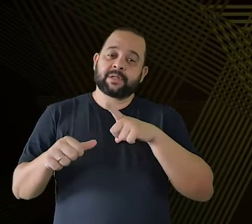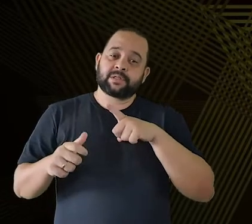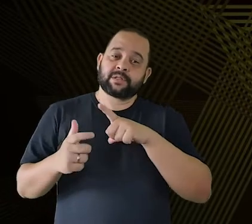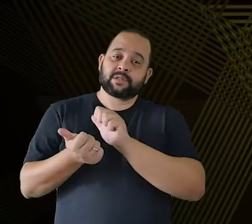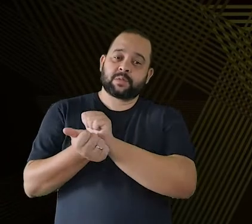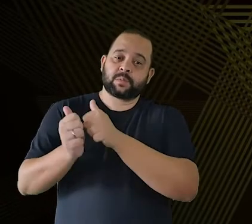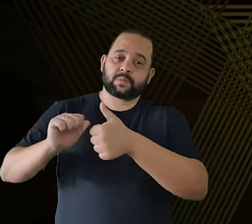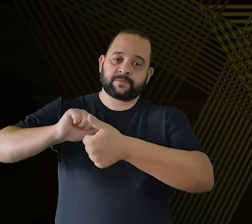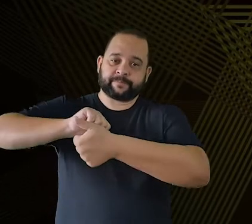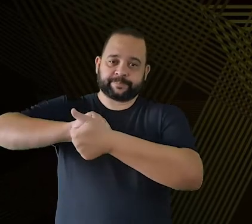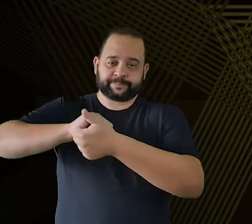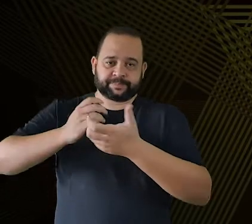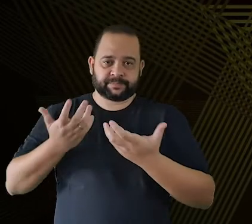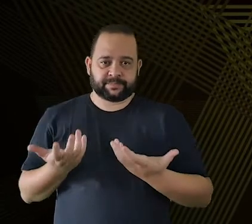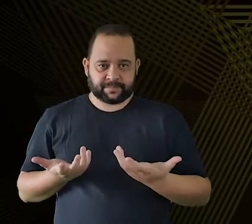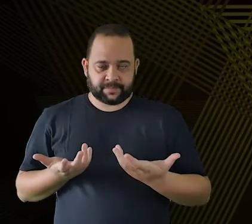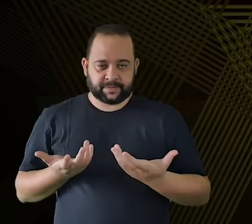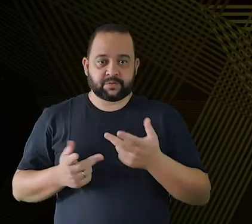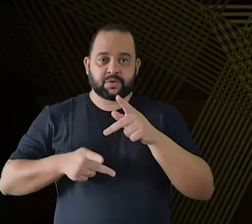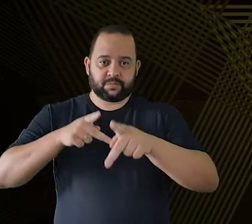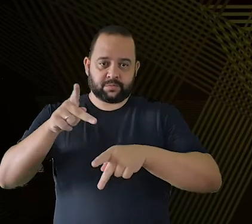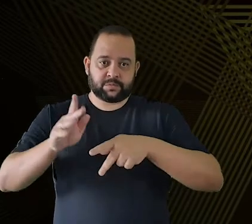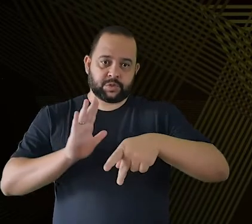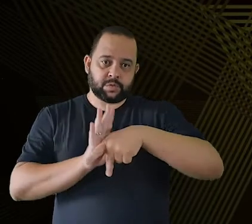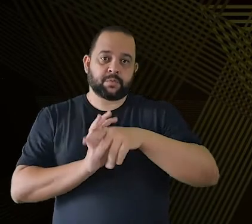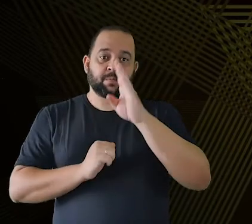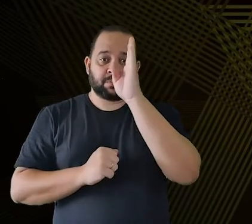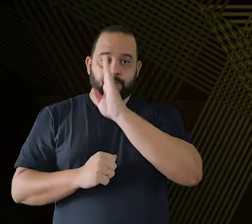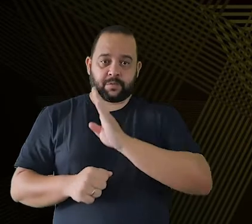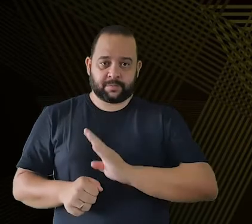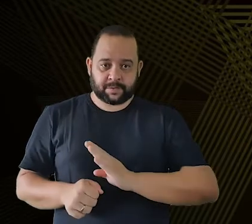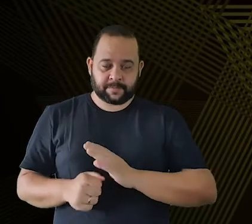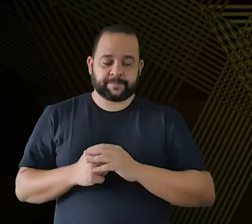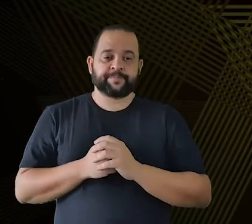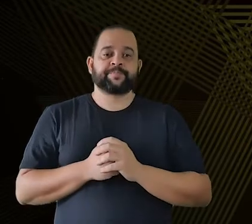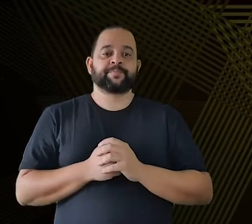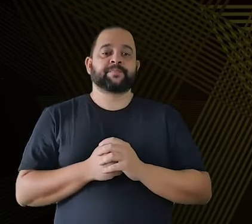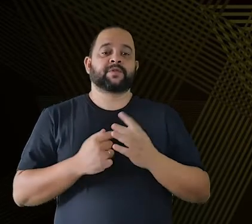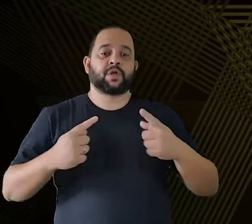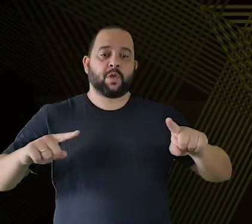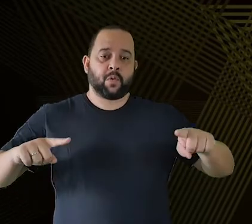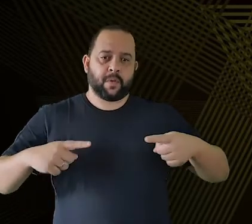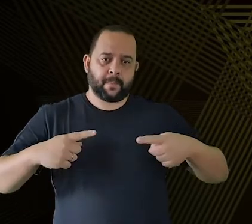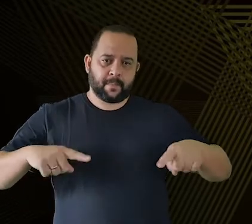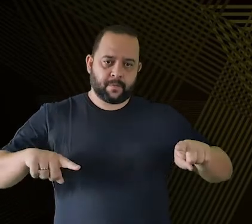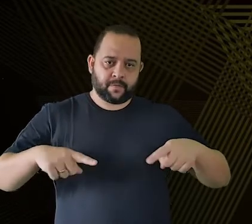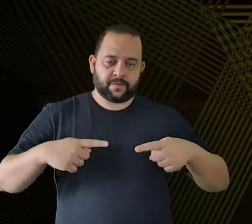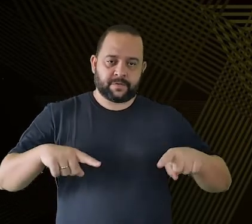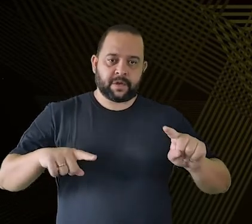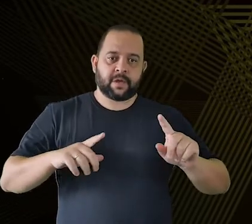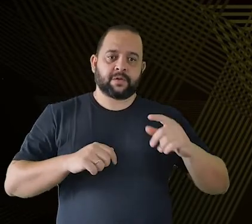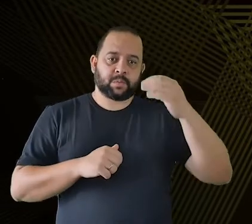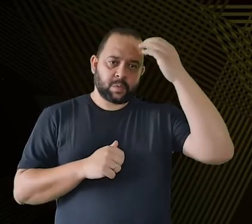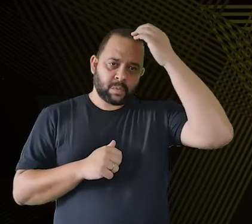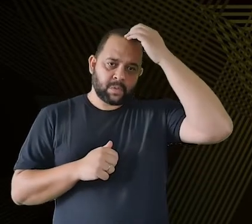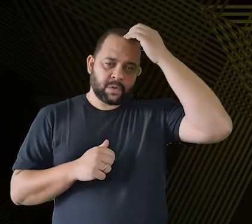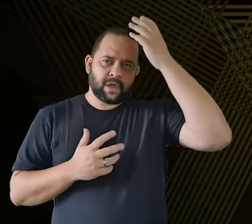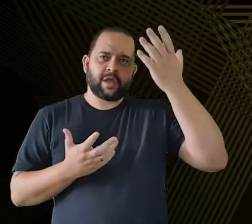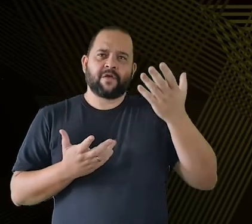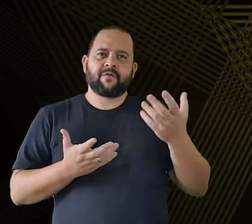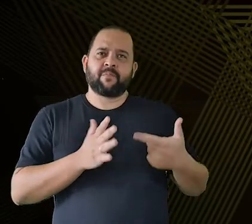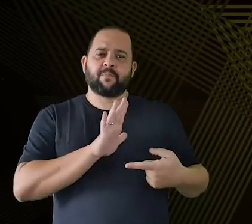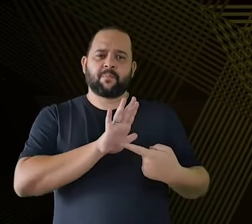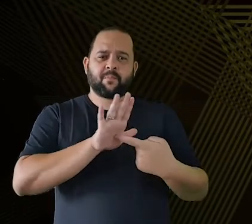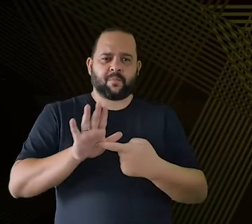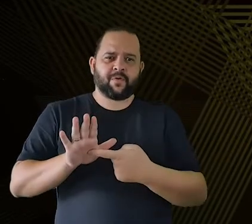como é esse povo brasileiro. e a música da República vai trazer um pouco